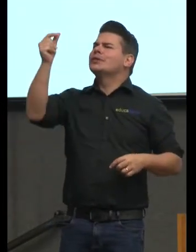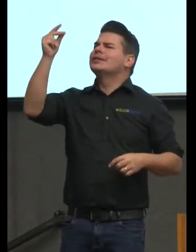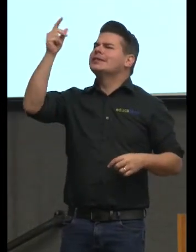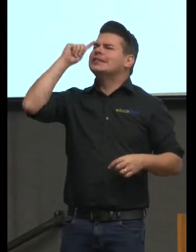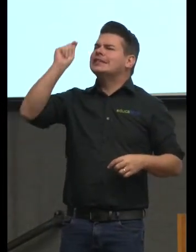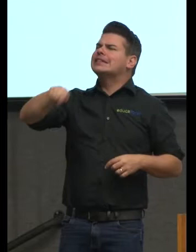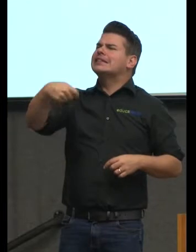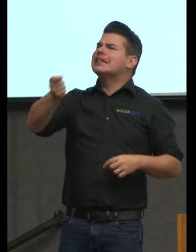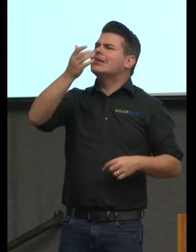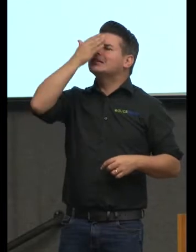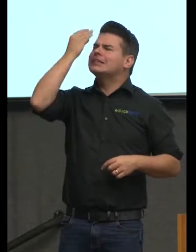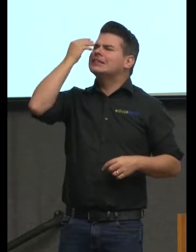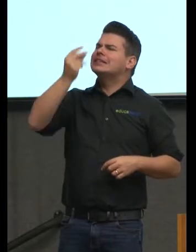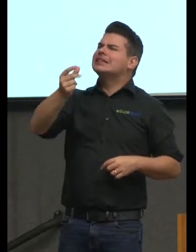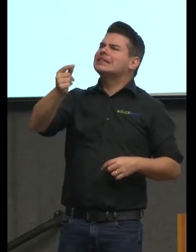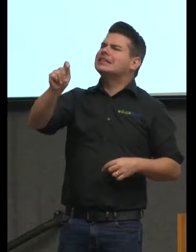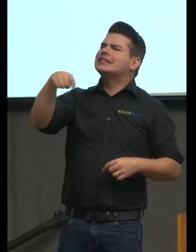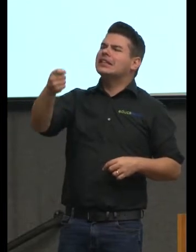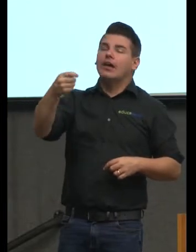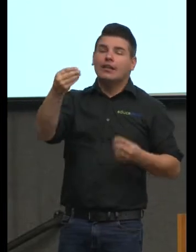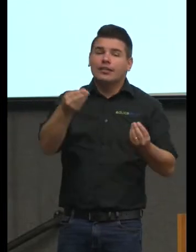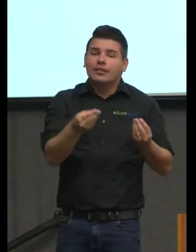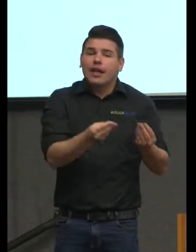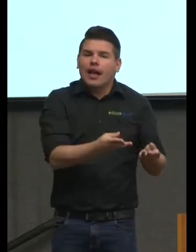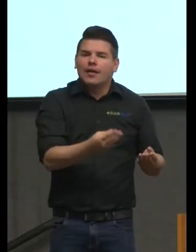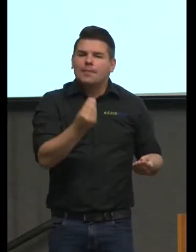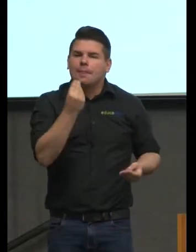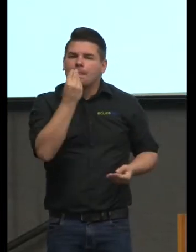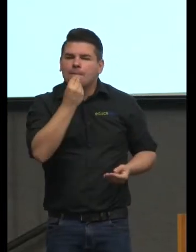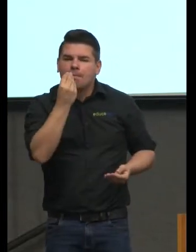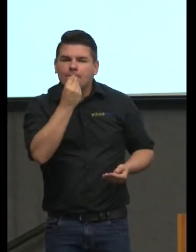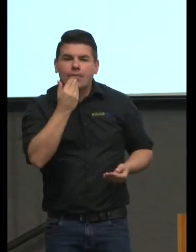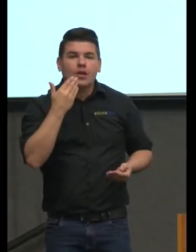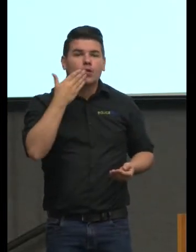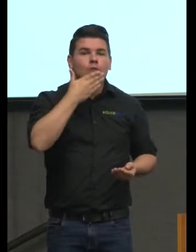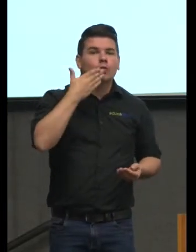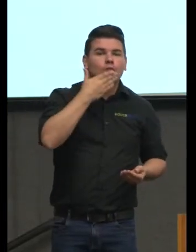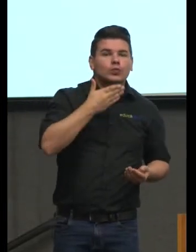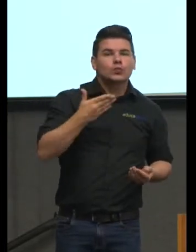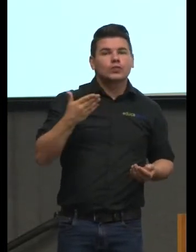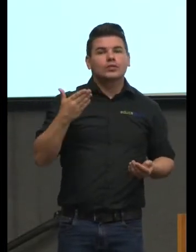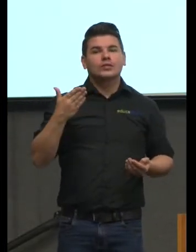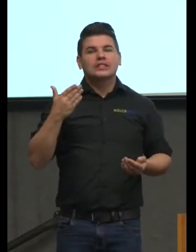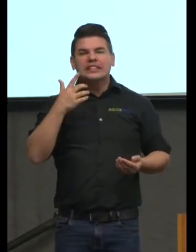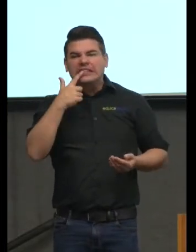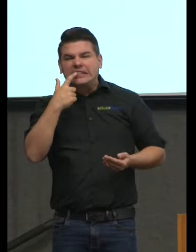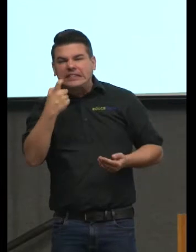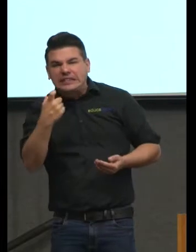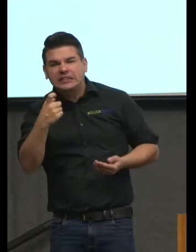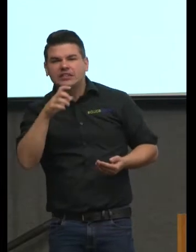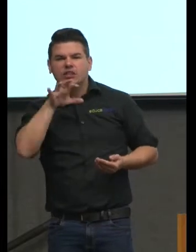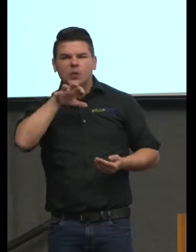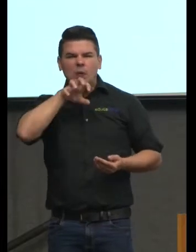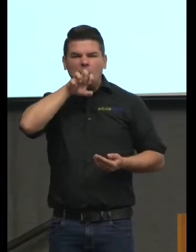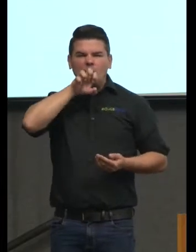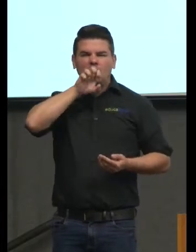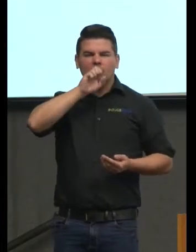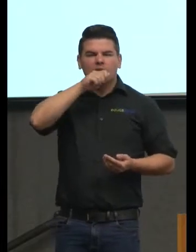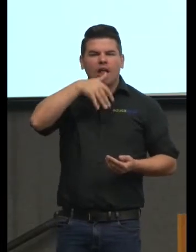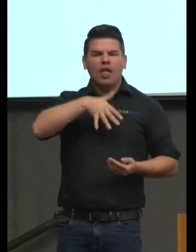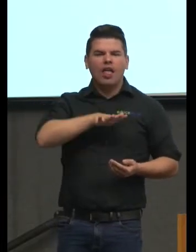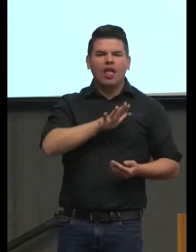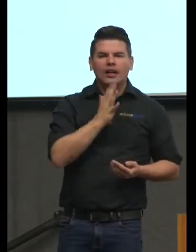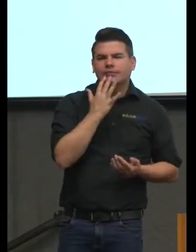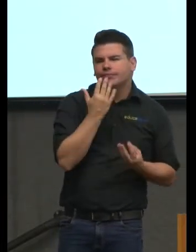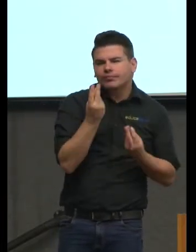sentir o amargo o doce o salgado o azedo o adstringente aquilo que